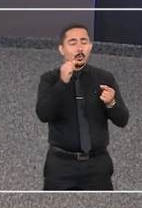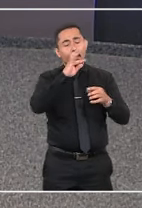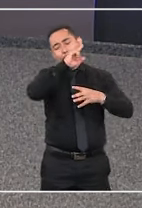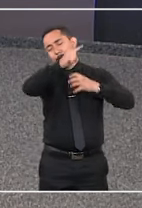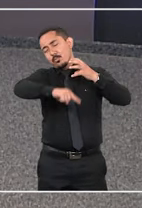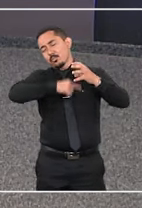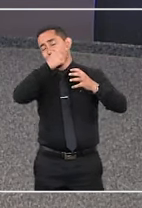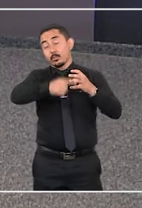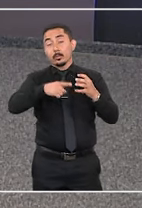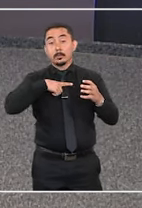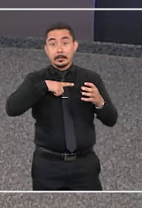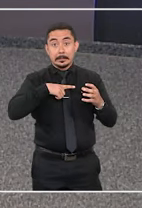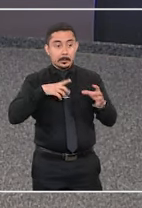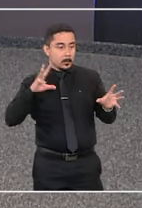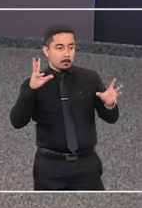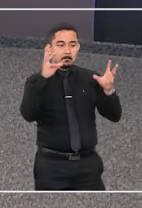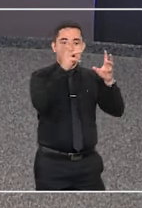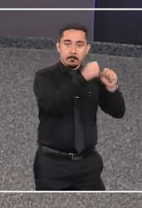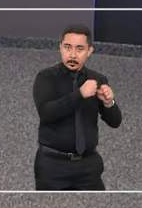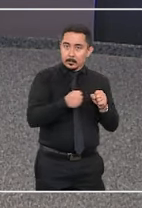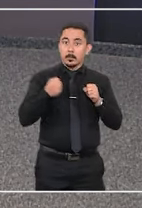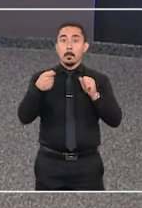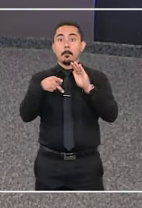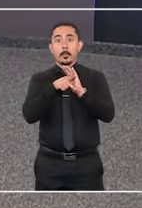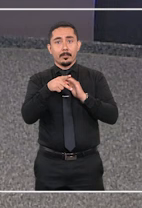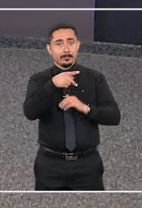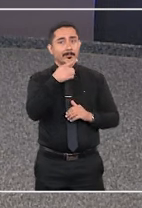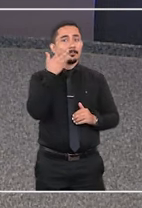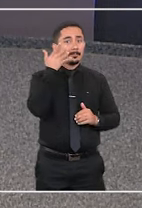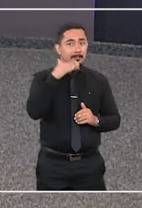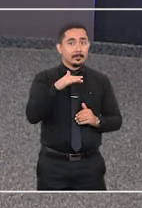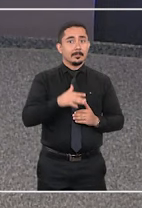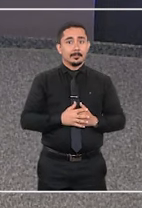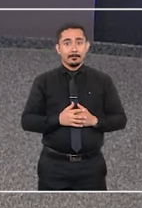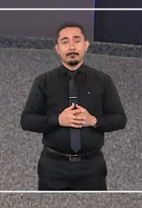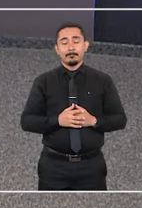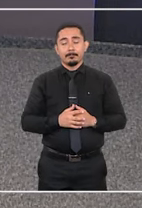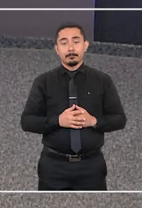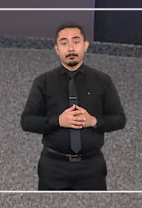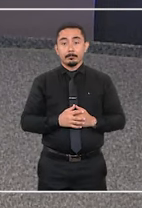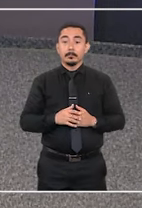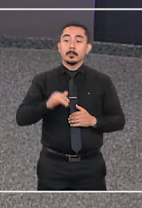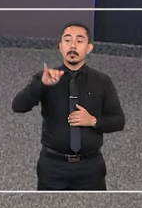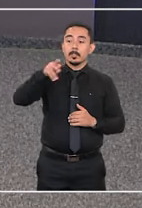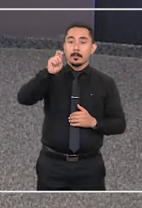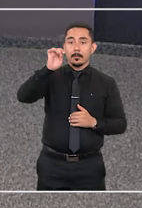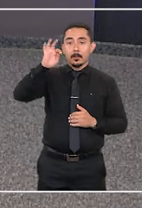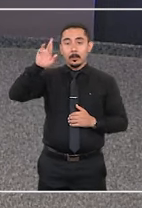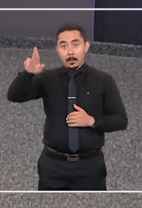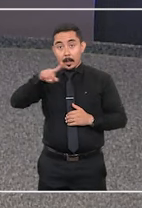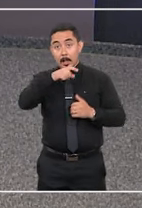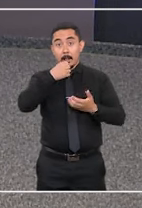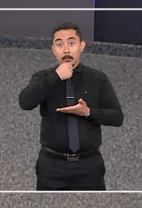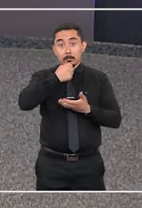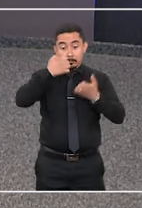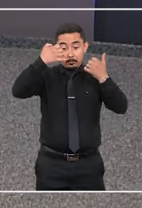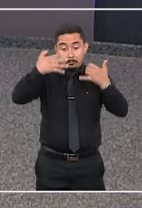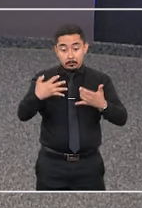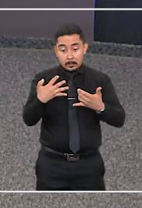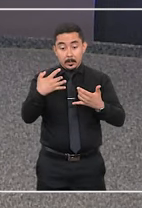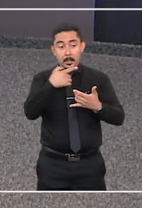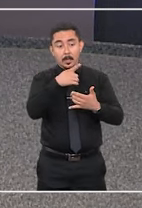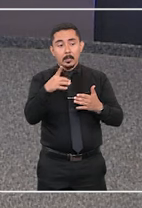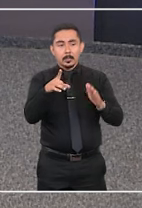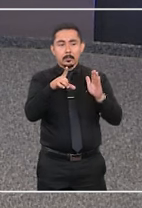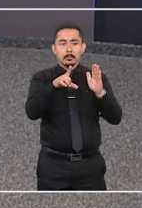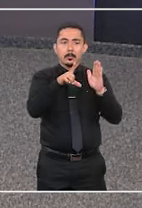meninos e meninas no mundo inteiro, o sequestro internacional de crianças. O repórter Jaffer Araújo vai nos